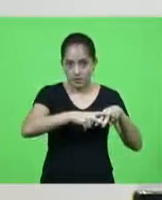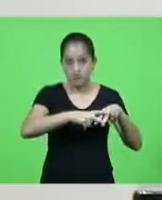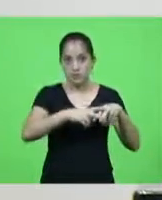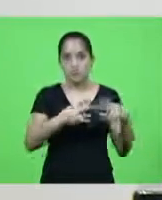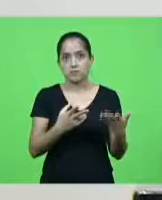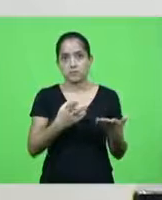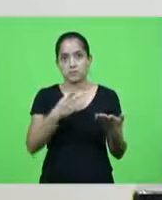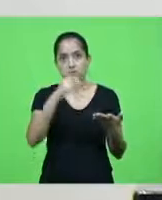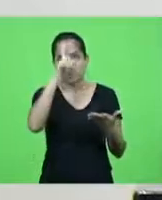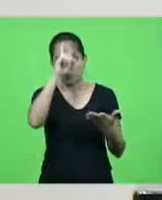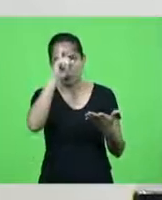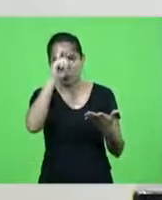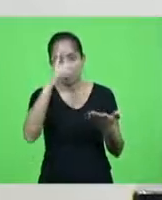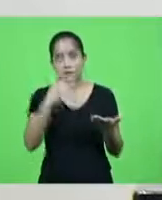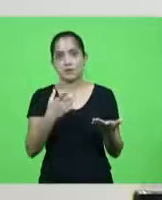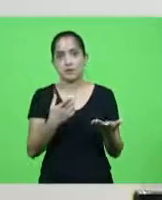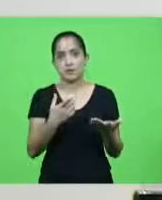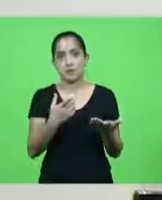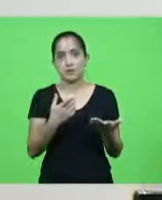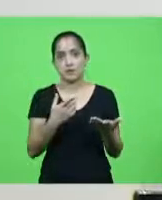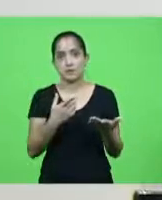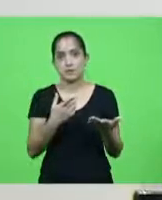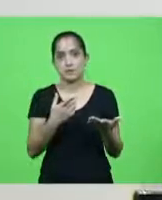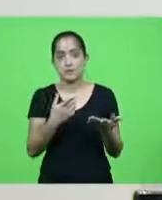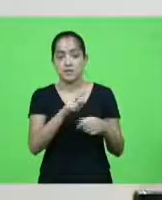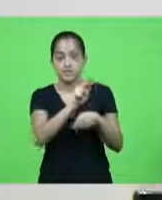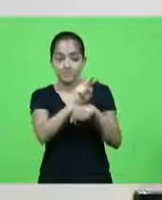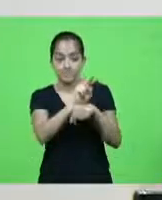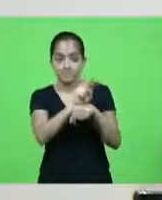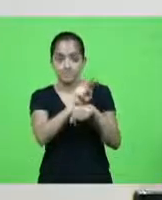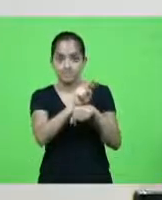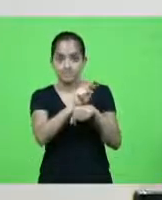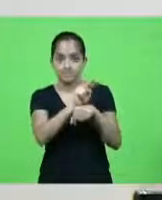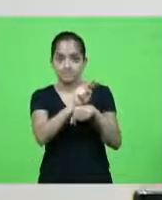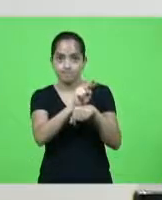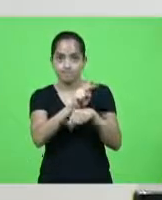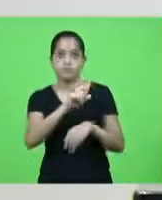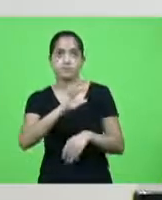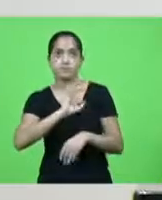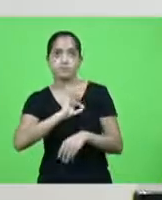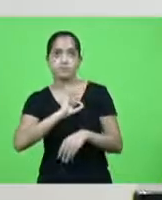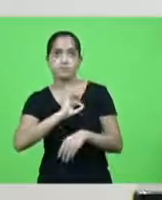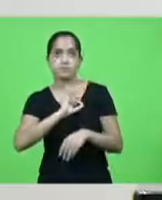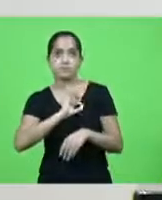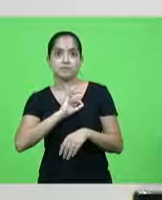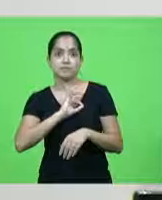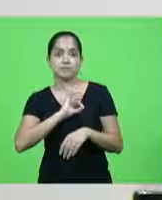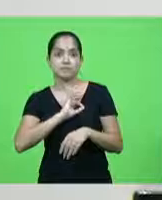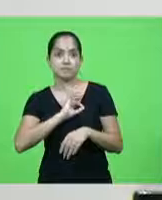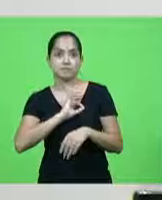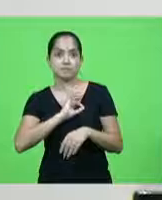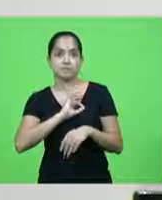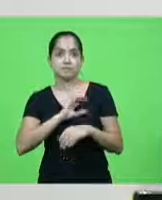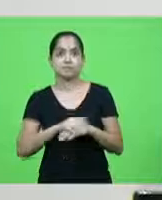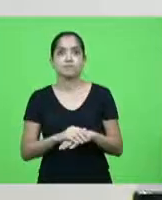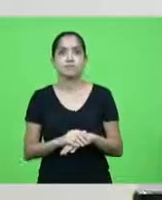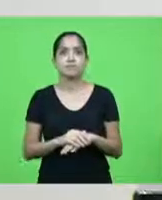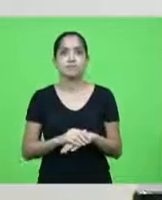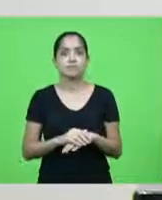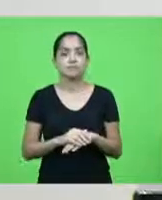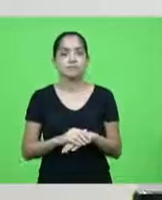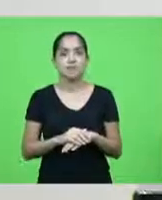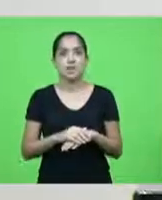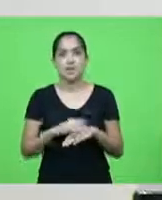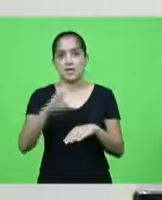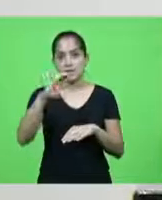hospitais que estão sendo cuidados por policiais setispe e não é papel